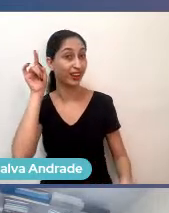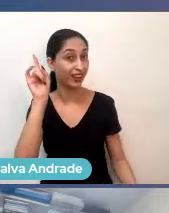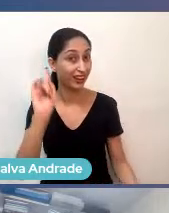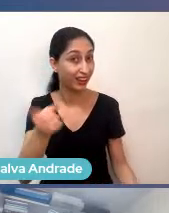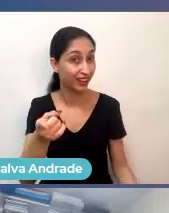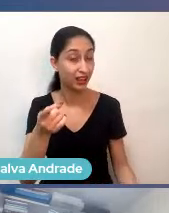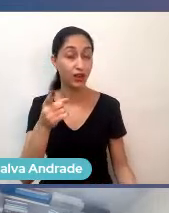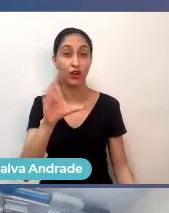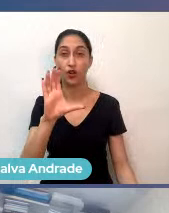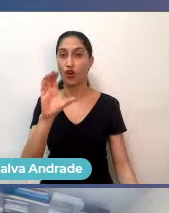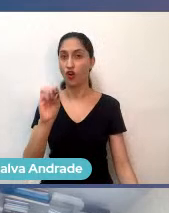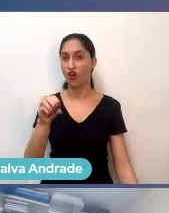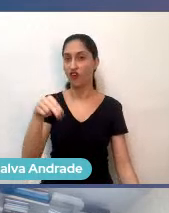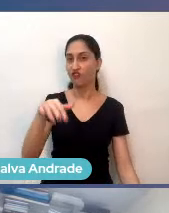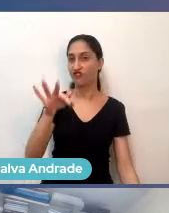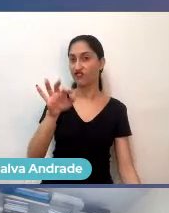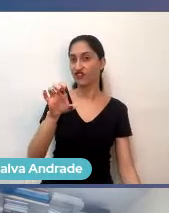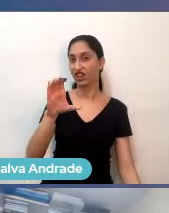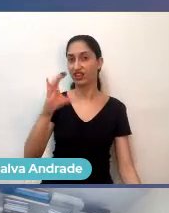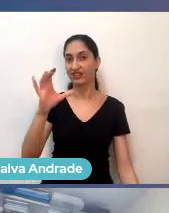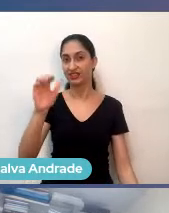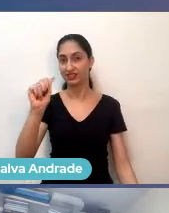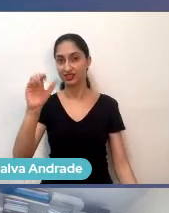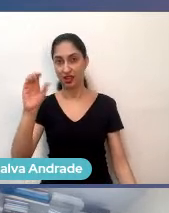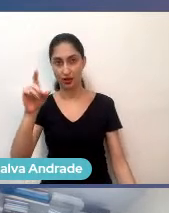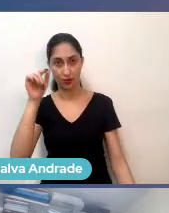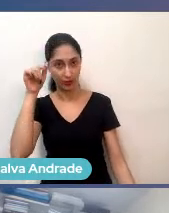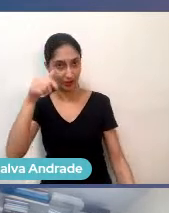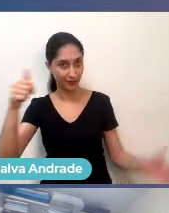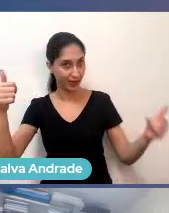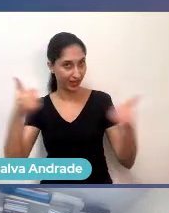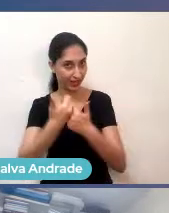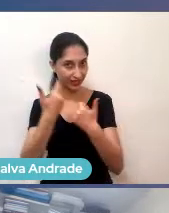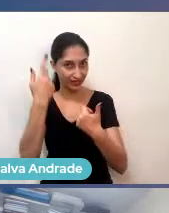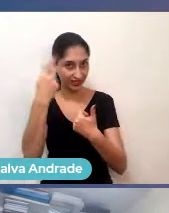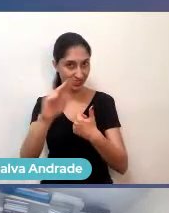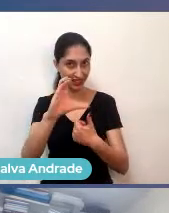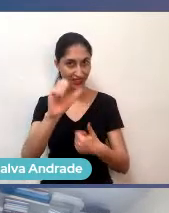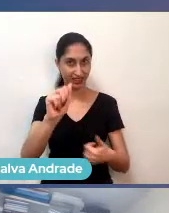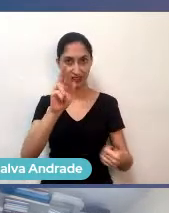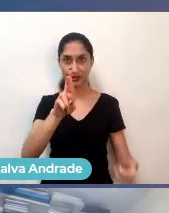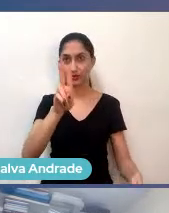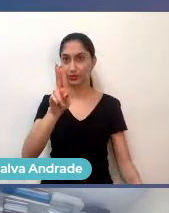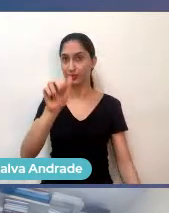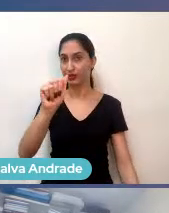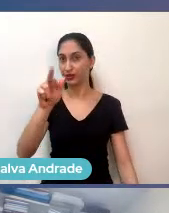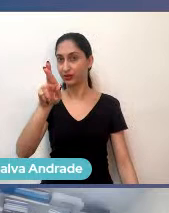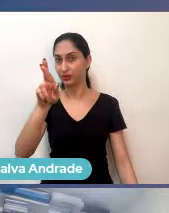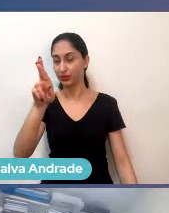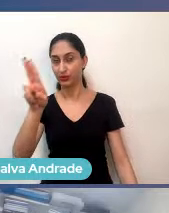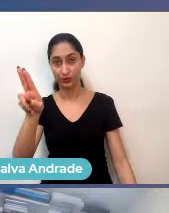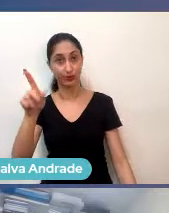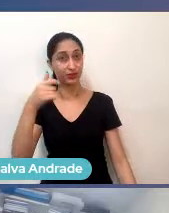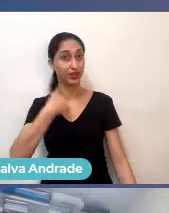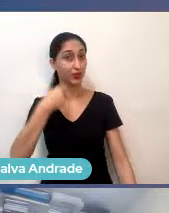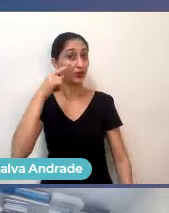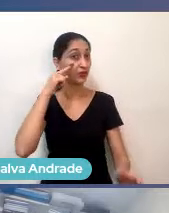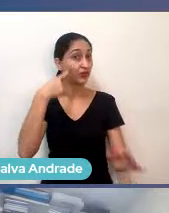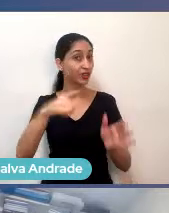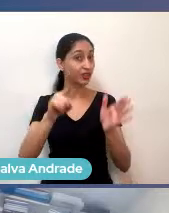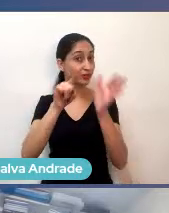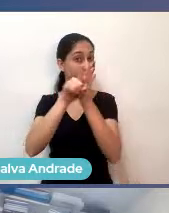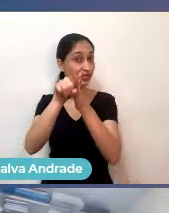Tanto é que essa região de Caruaru em torno, até uma vez que eu vi nas pesquisas, era o segundo maior consumidor da